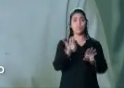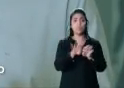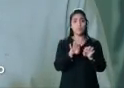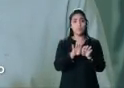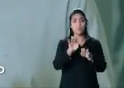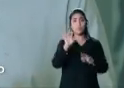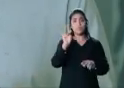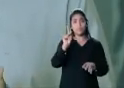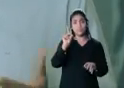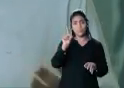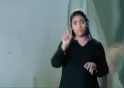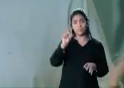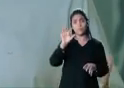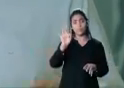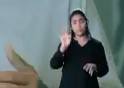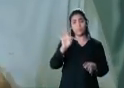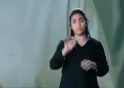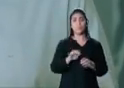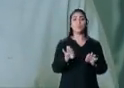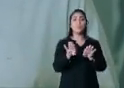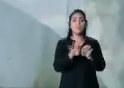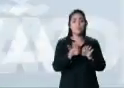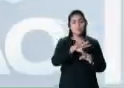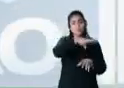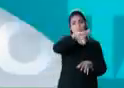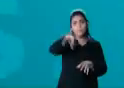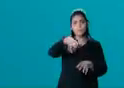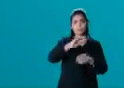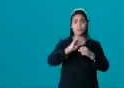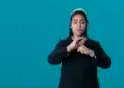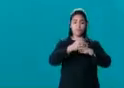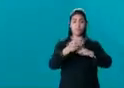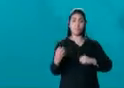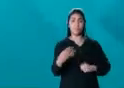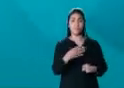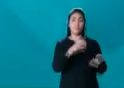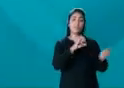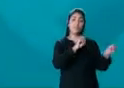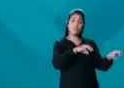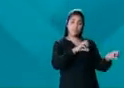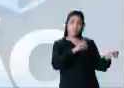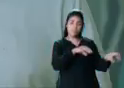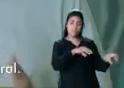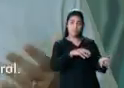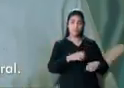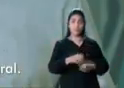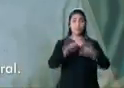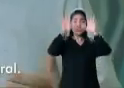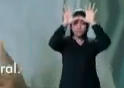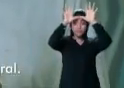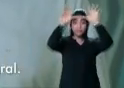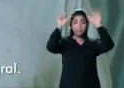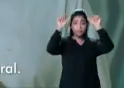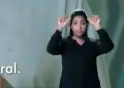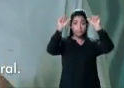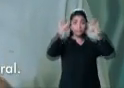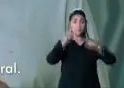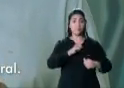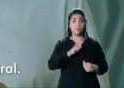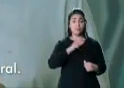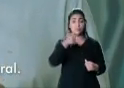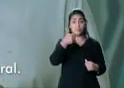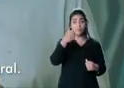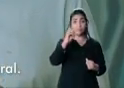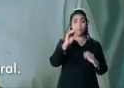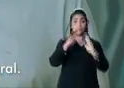distrito em Rio Branco e outra na região do Juruá. Educação. O Acre possui dez